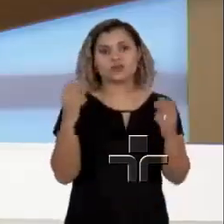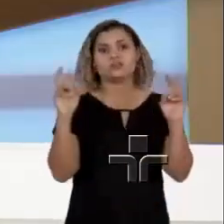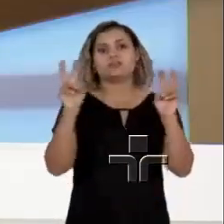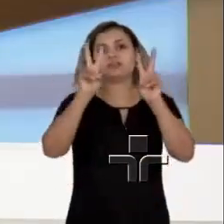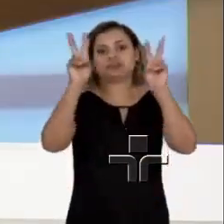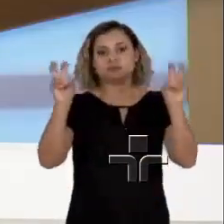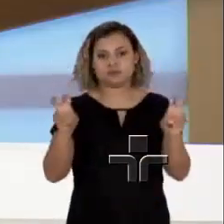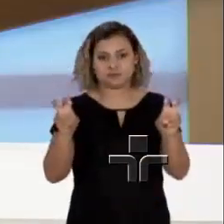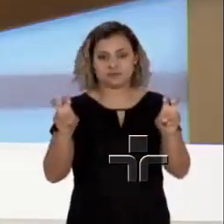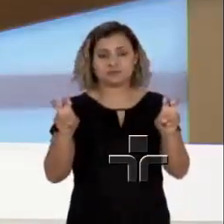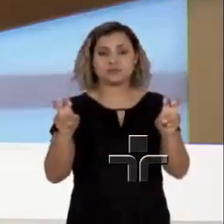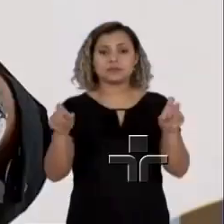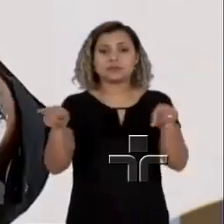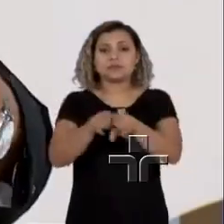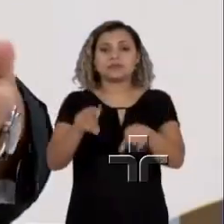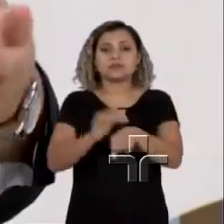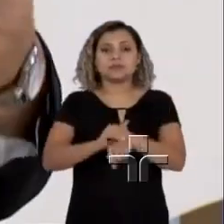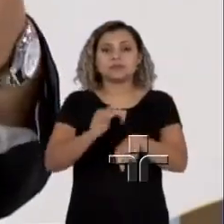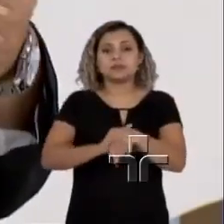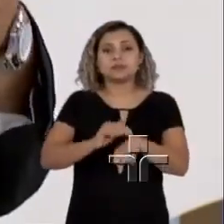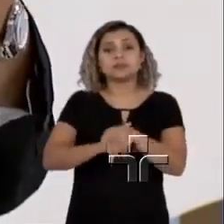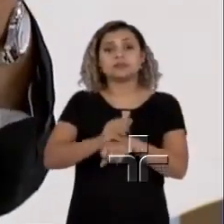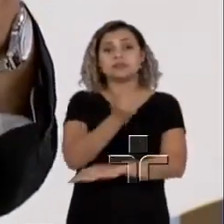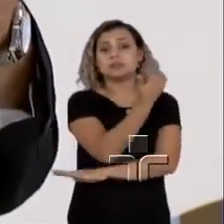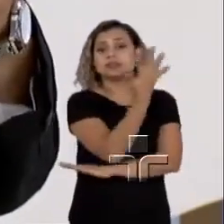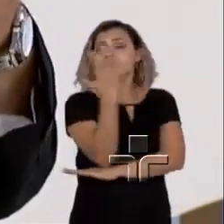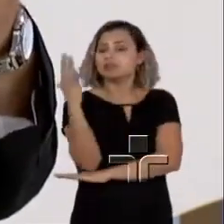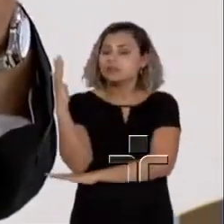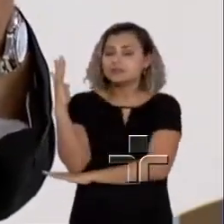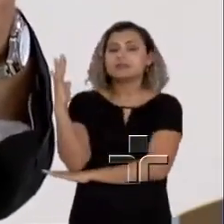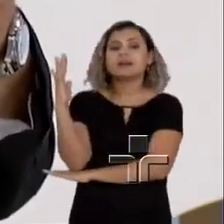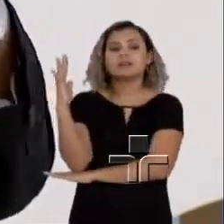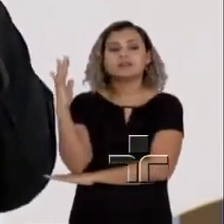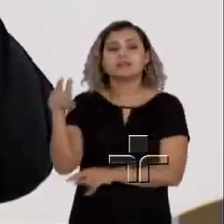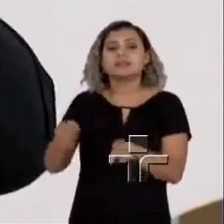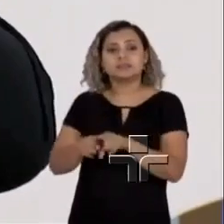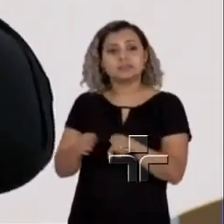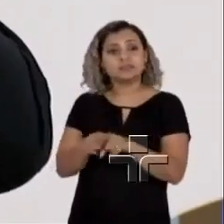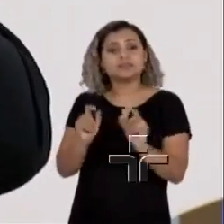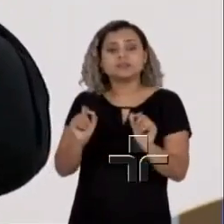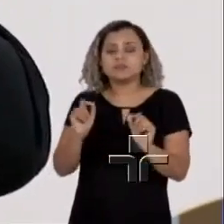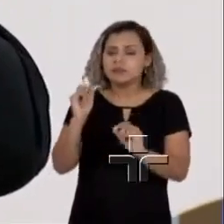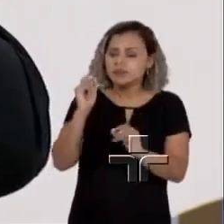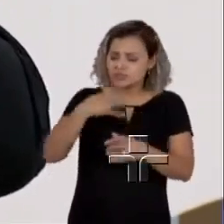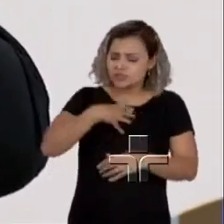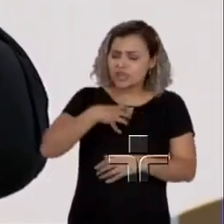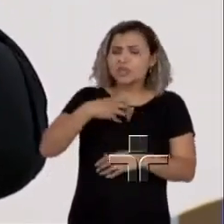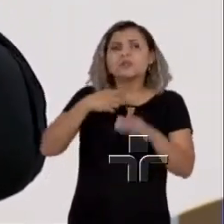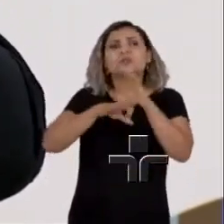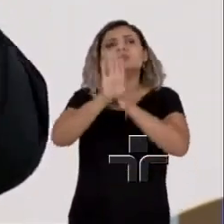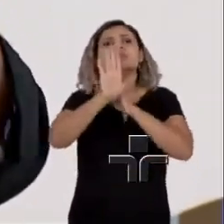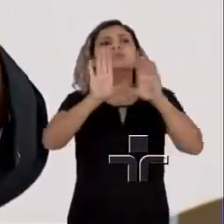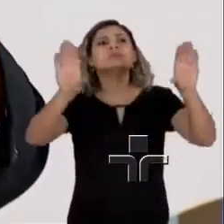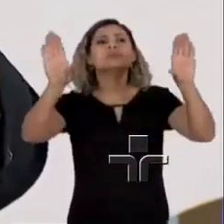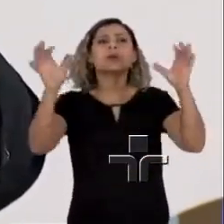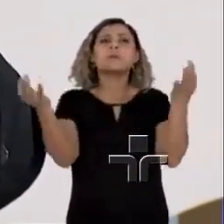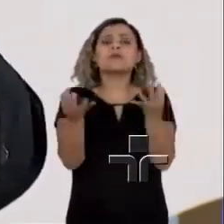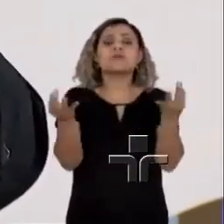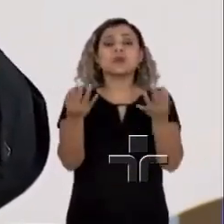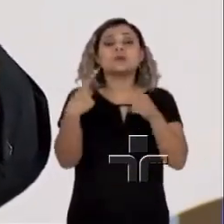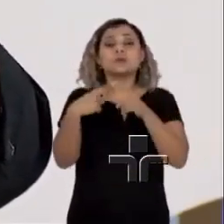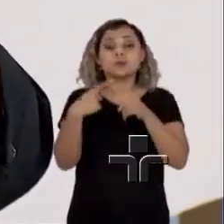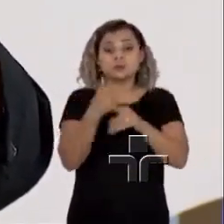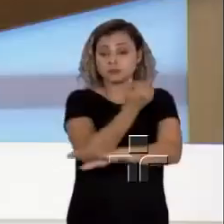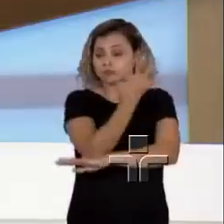Acho que a gente só tem a ideia de paraíso, recontando aí a narrativa hebraica, a gente só tem a ideia de paraíso porque eles saíram de lá.